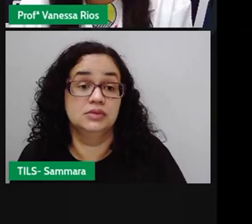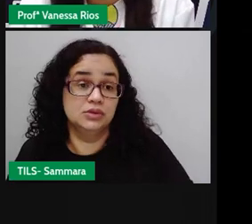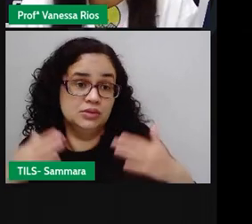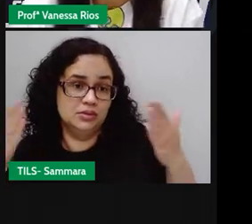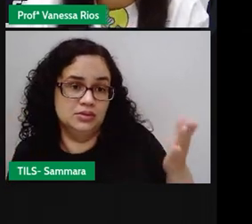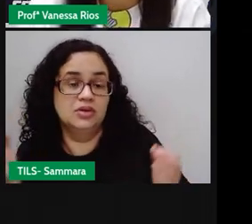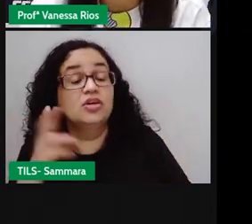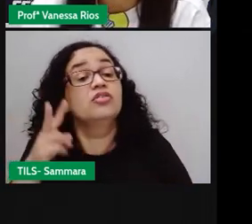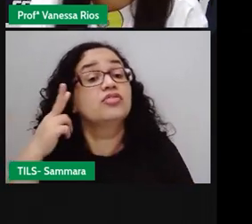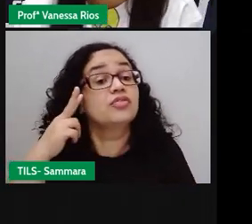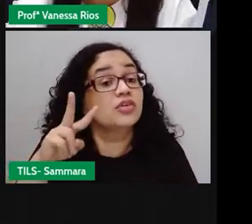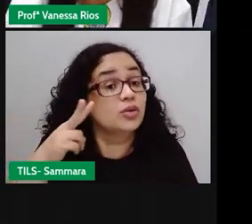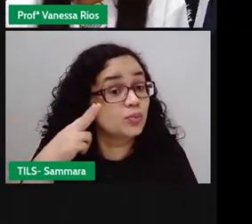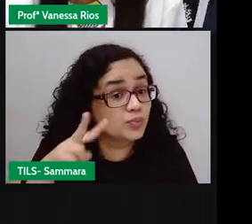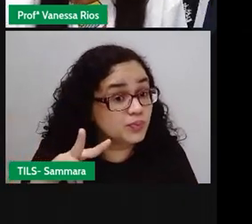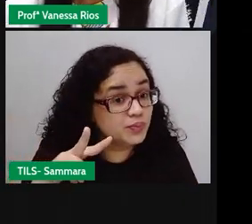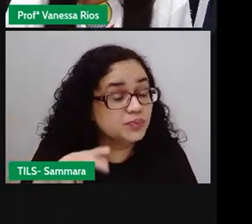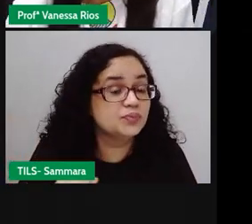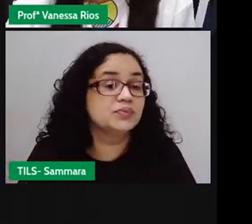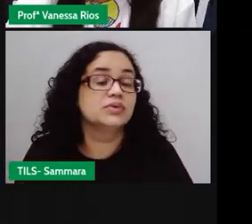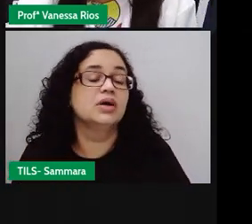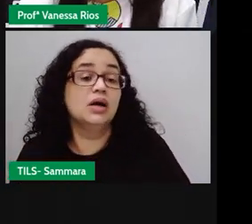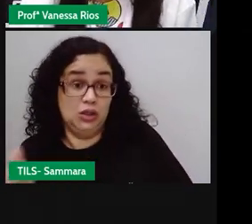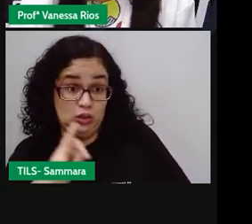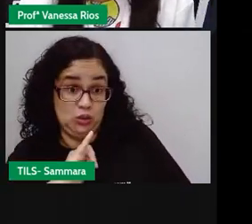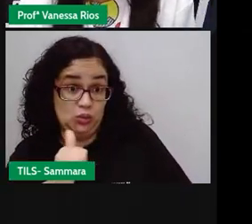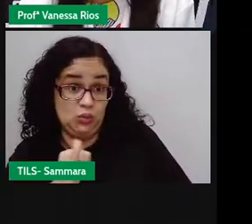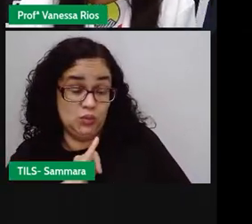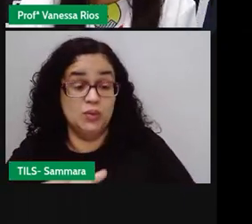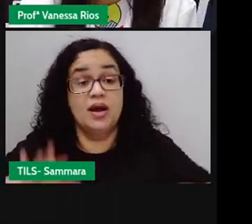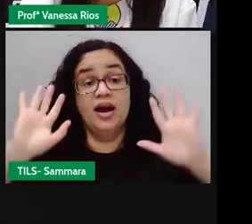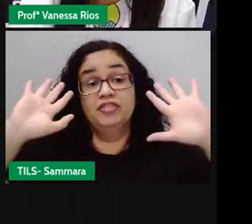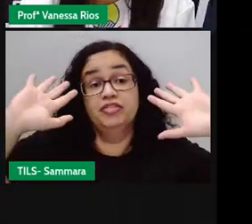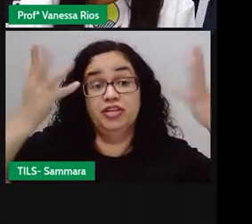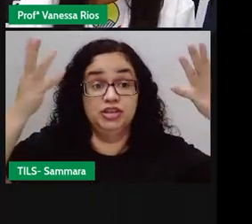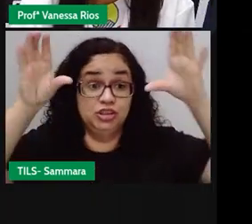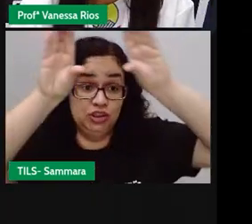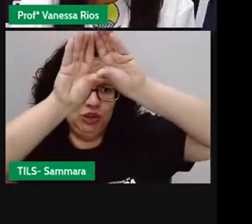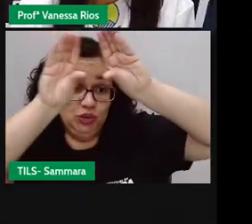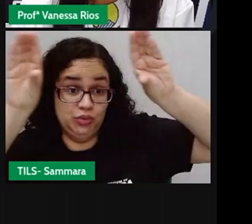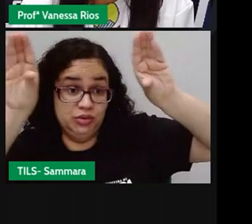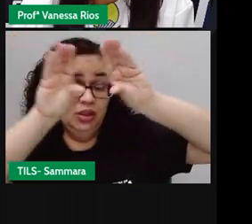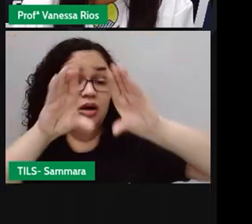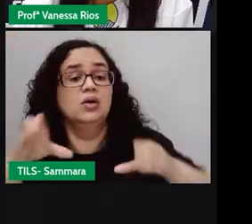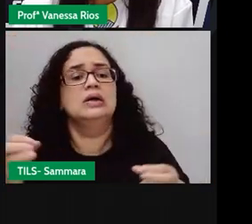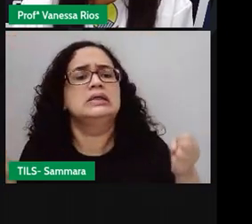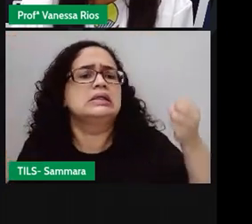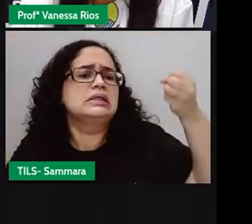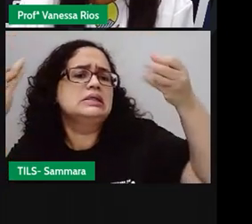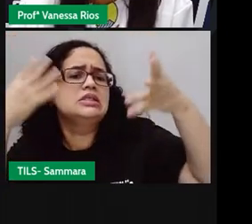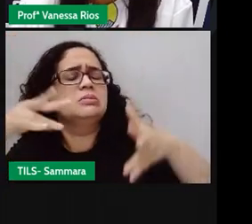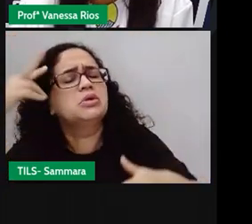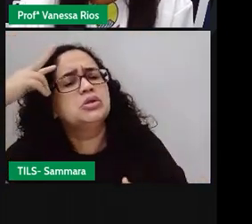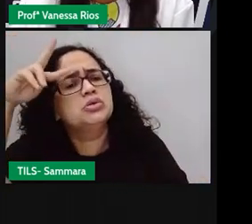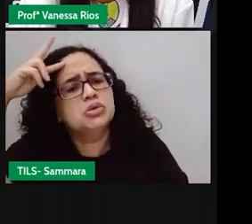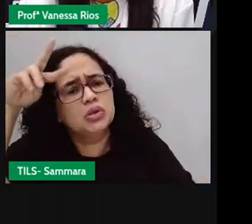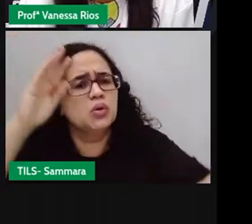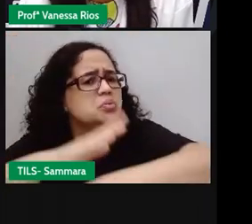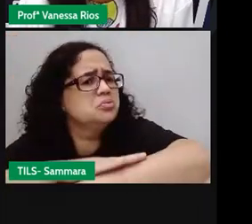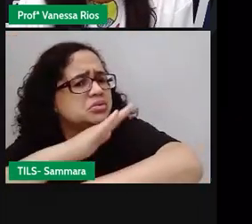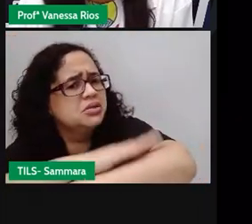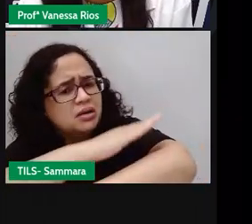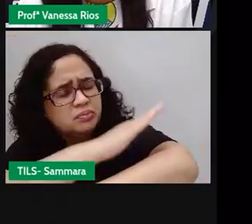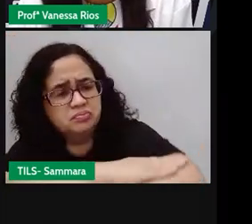Pronto, vimos aí o conto, né? A festa no céu, que conta a história aí de um sapo que não foi